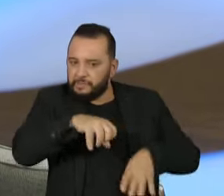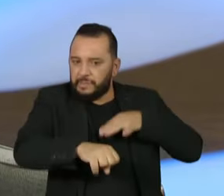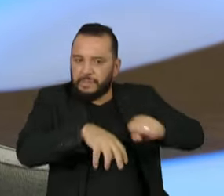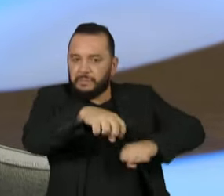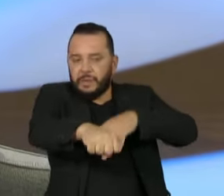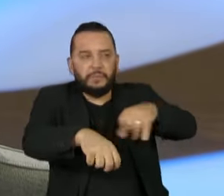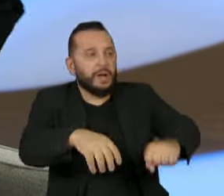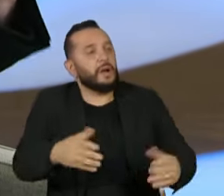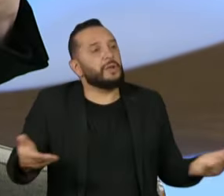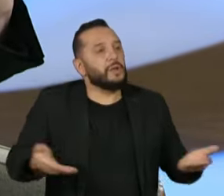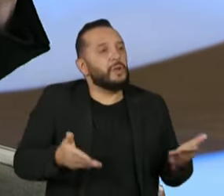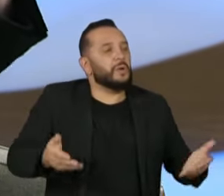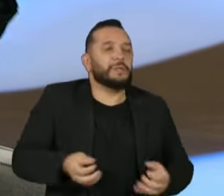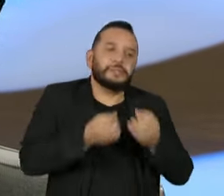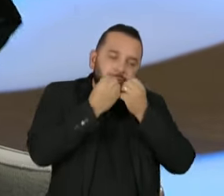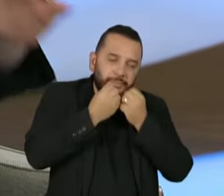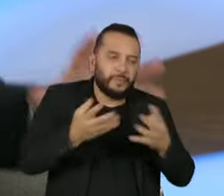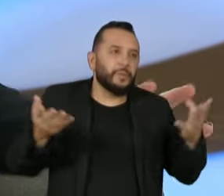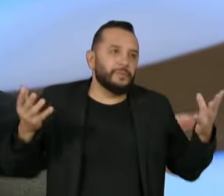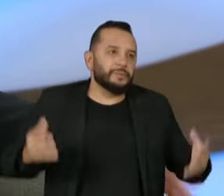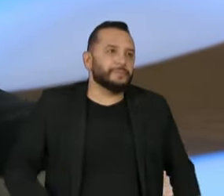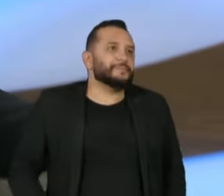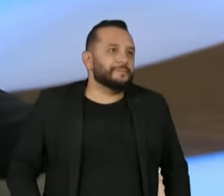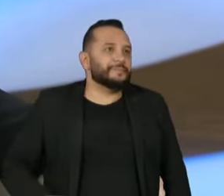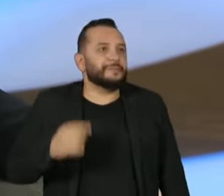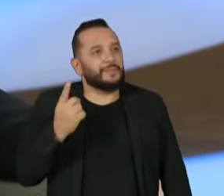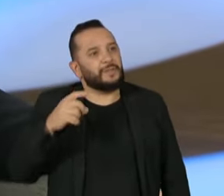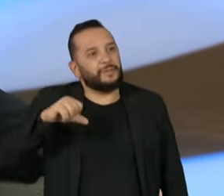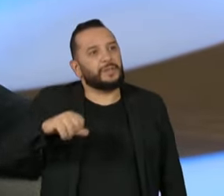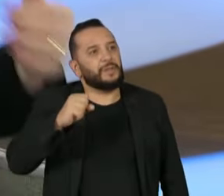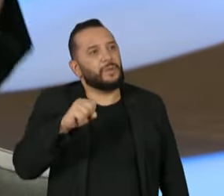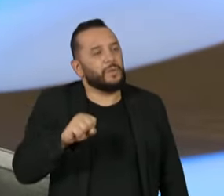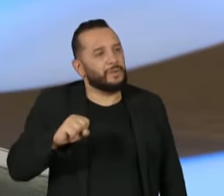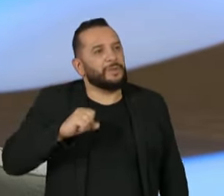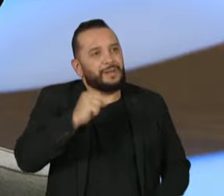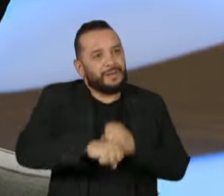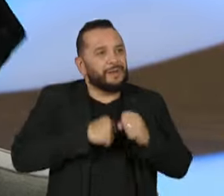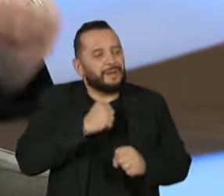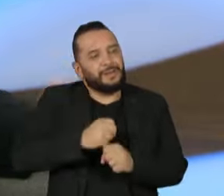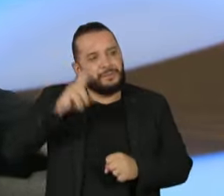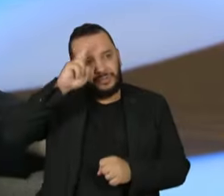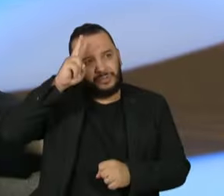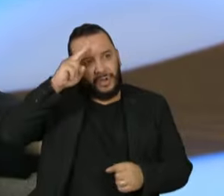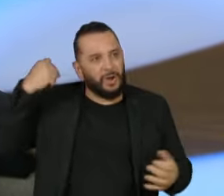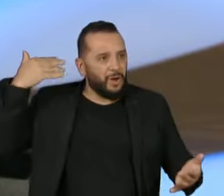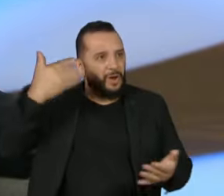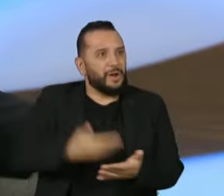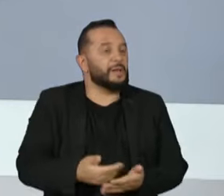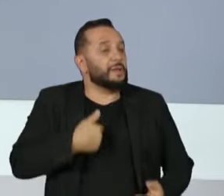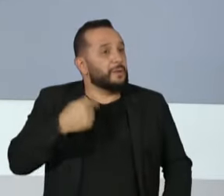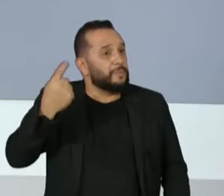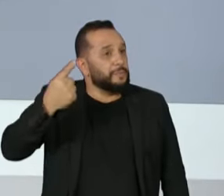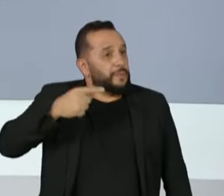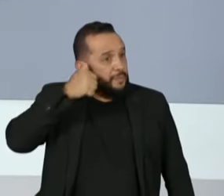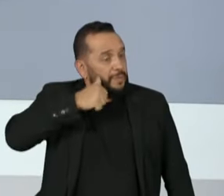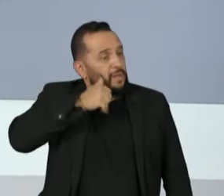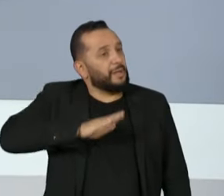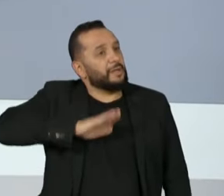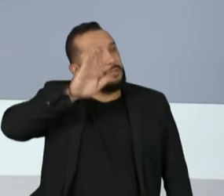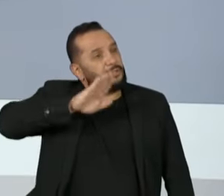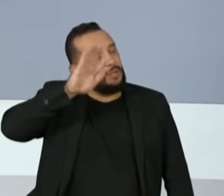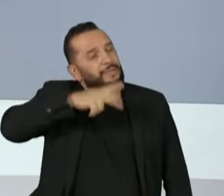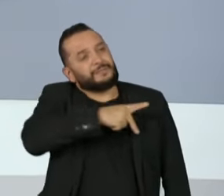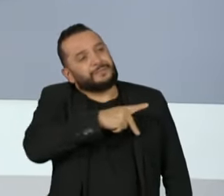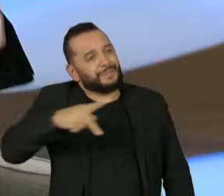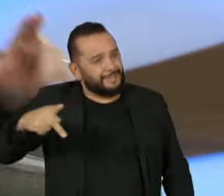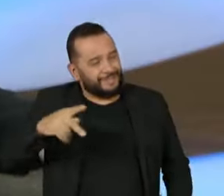eu estava sempre dizendo em abrir caminho. Depois de 198 anos de história, fui a primeira mulher candidata à presidência do Senado. E abri caminho.